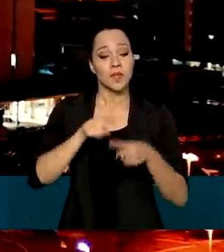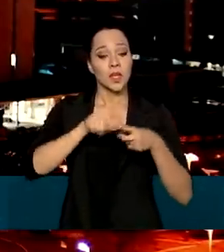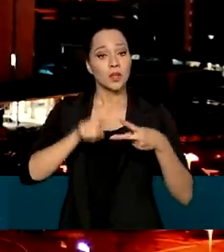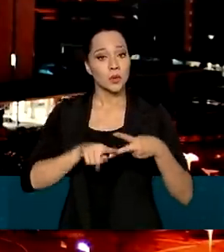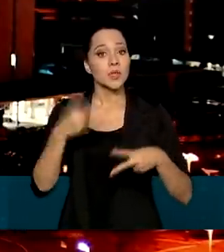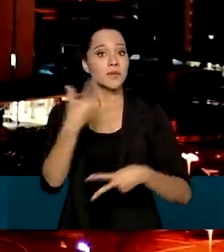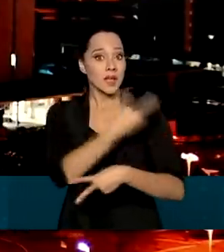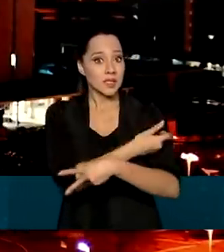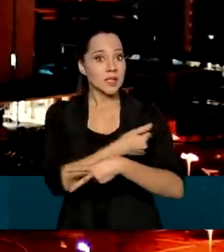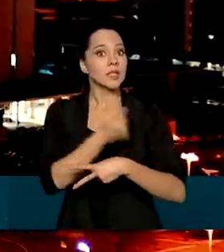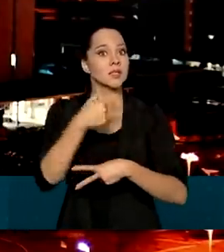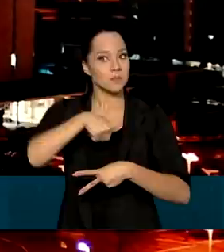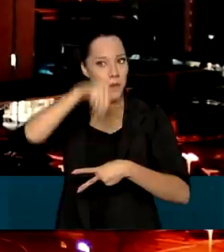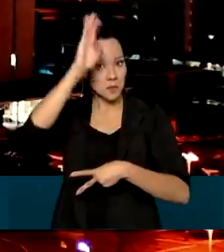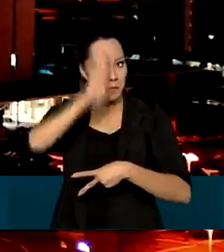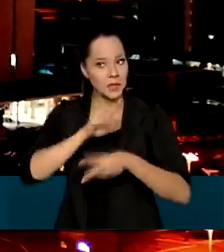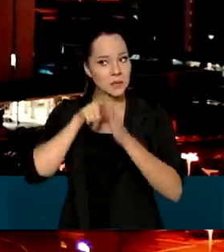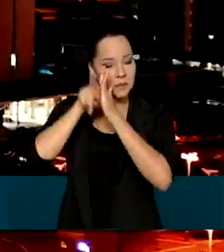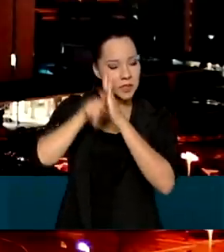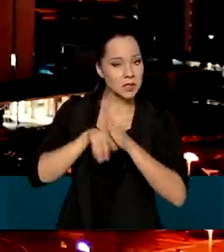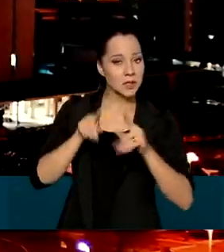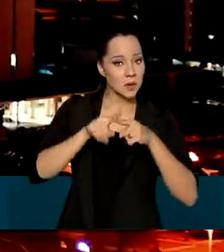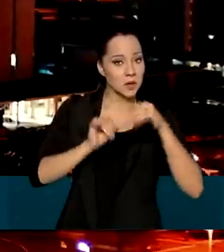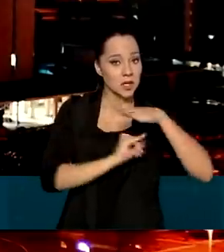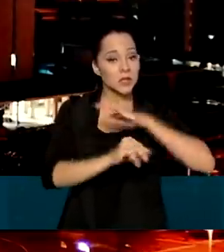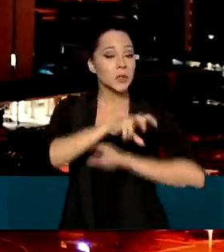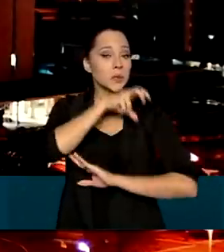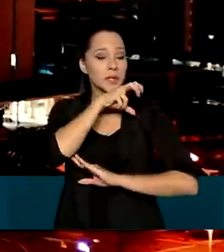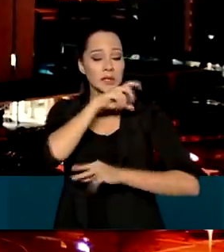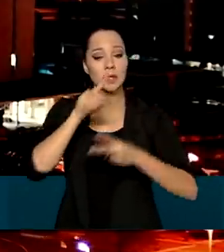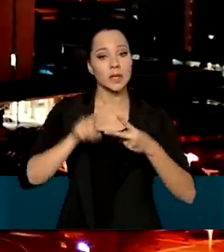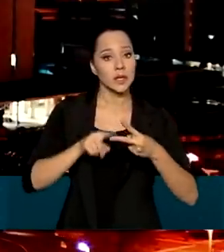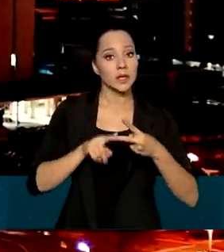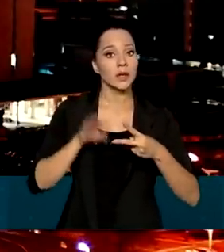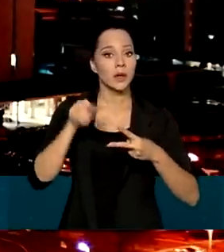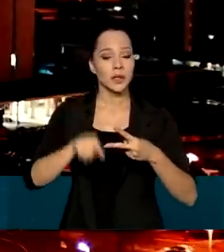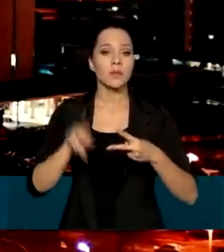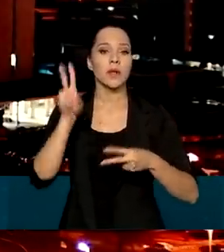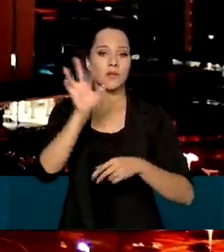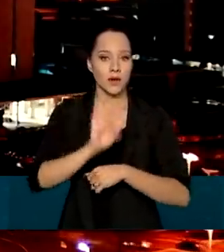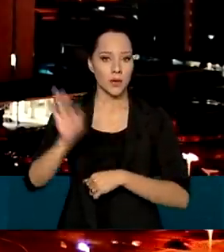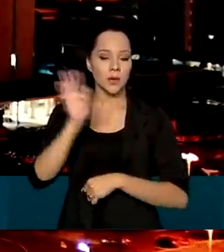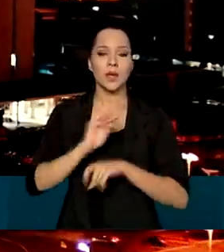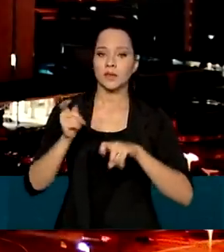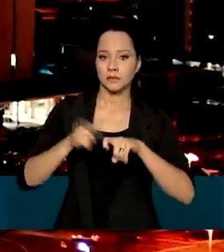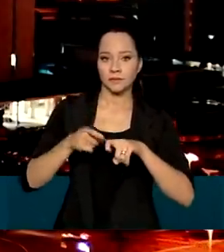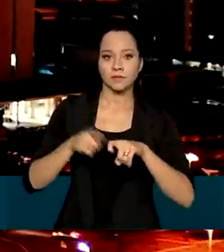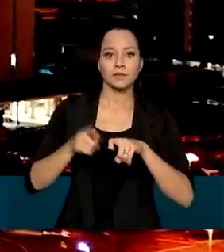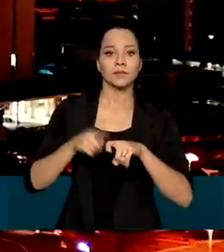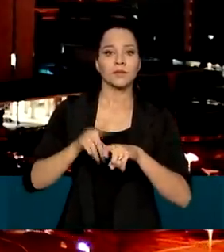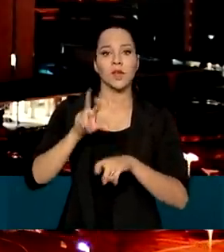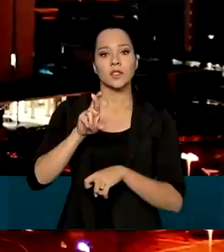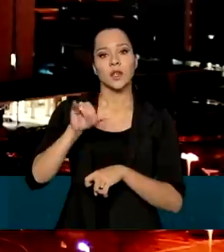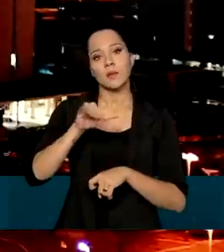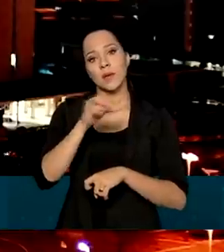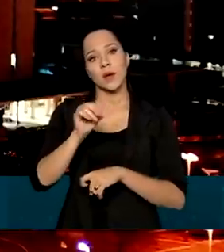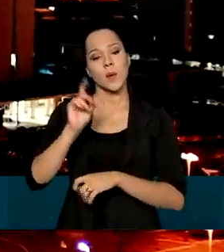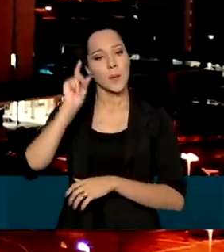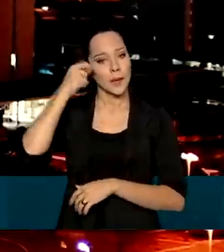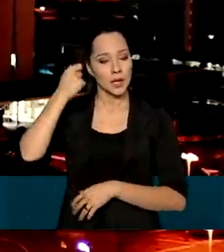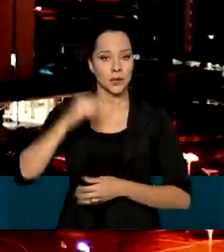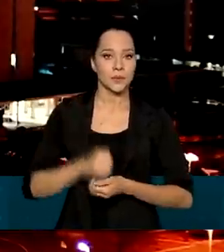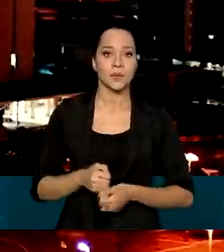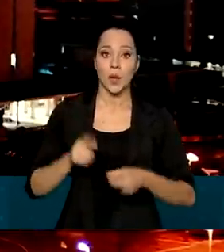vacinas brasileiras em pesquisa. Uma pelo Instituto Butantan e outra pela Faculdade de Medicina de Ribeirão Preto. Os